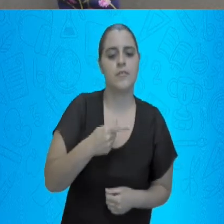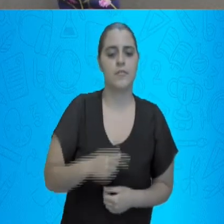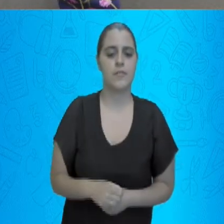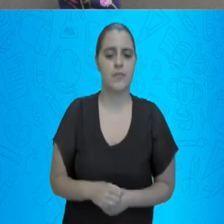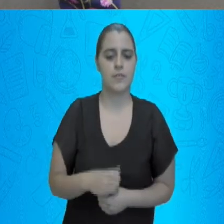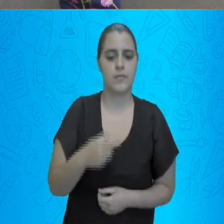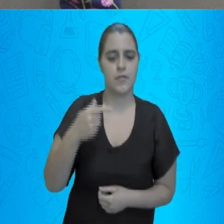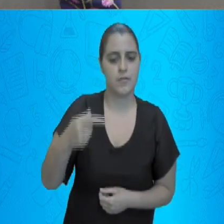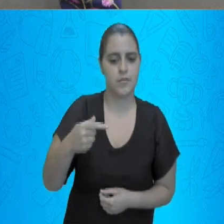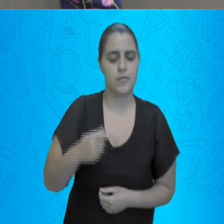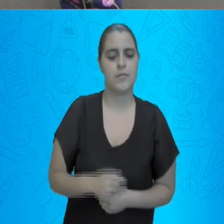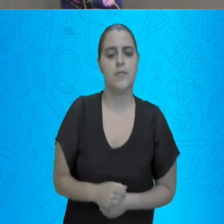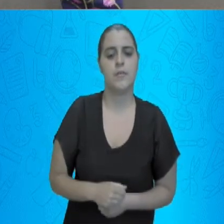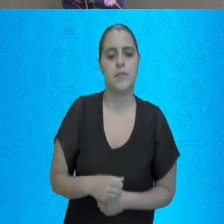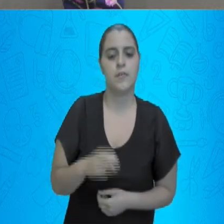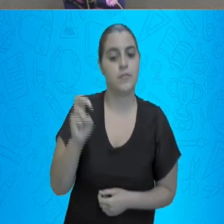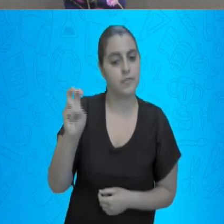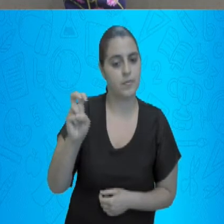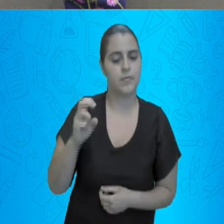775.